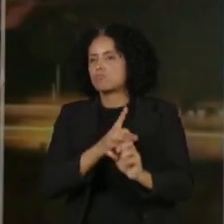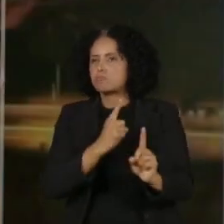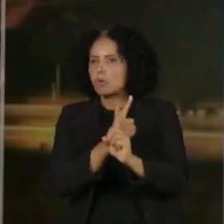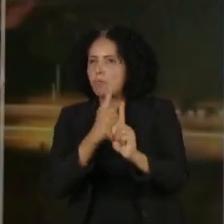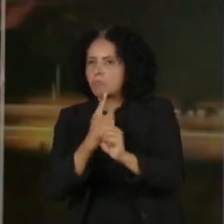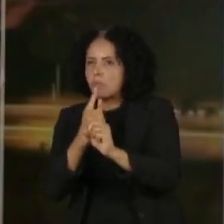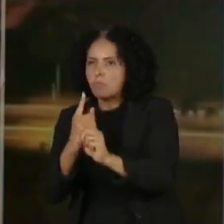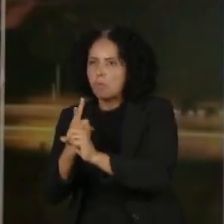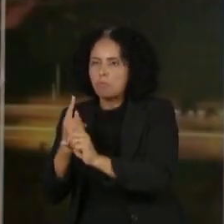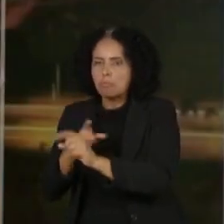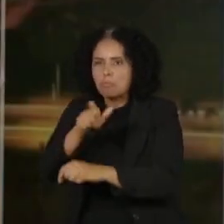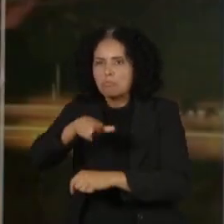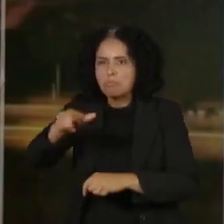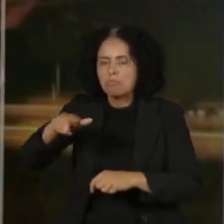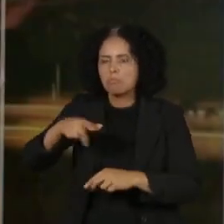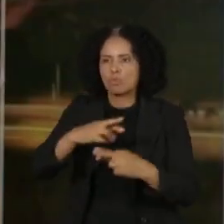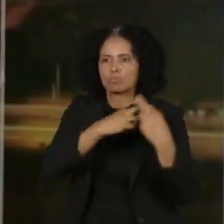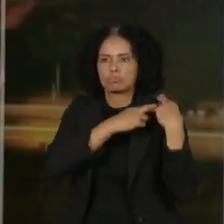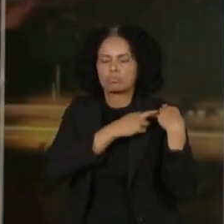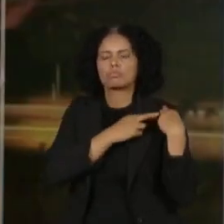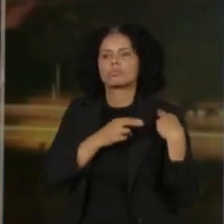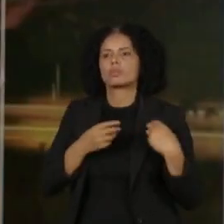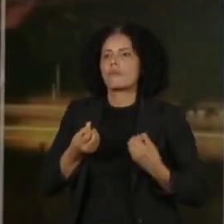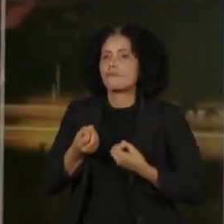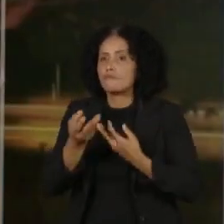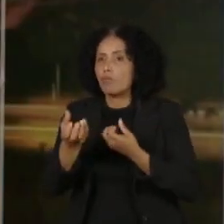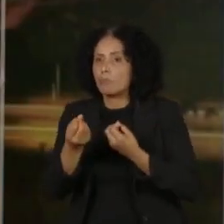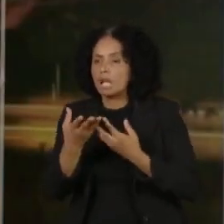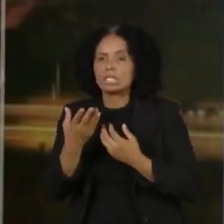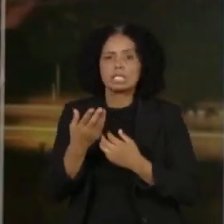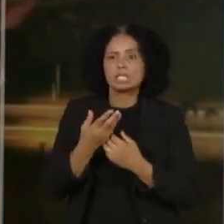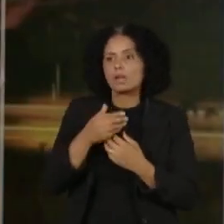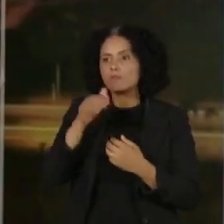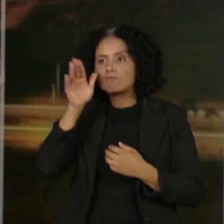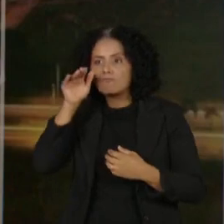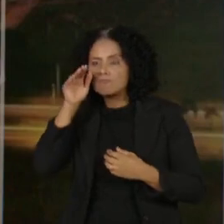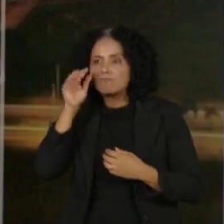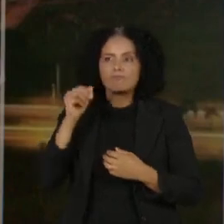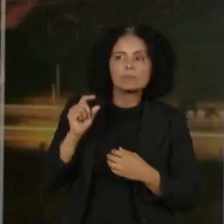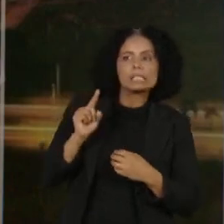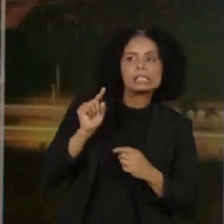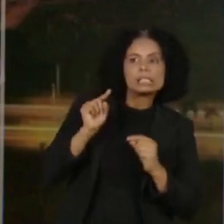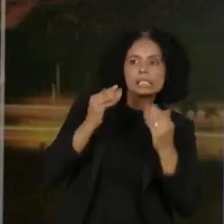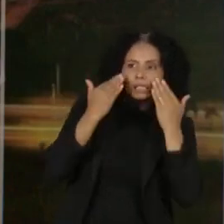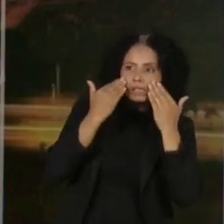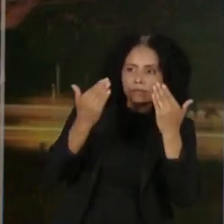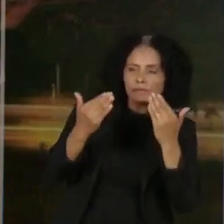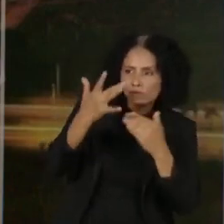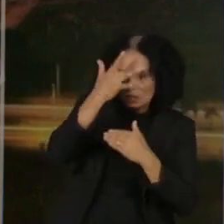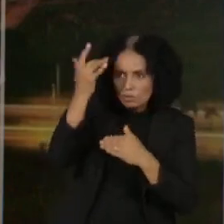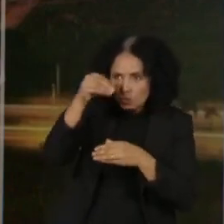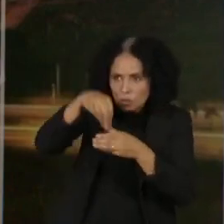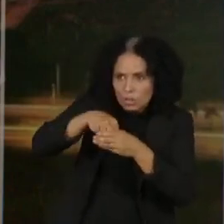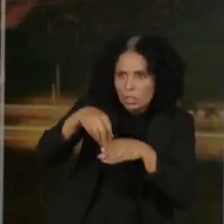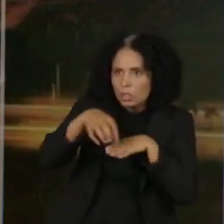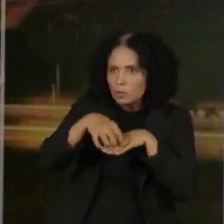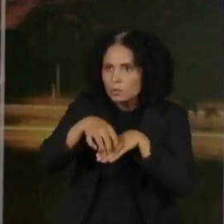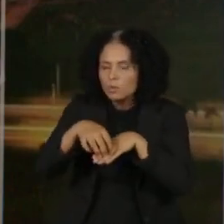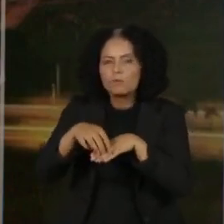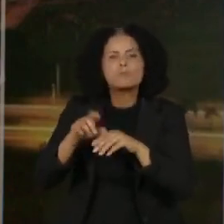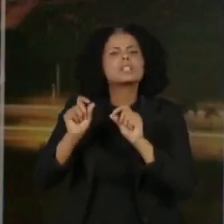tem informações, através da Polícia Federal já buscou as informações de quem estava nos ônibus, de quem financiou os ônibus,